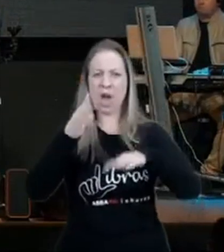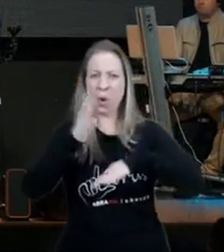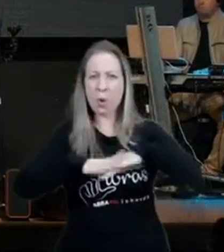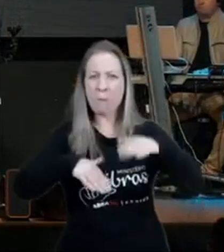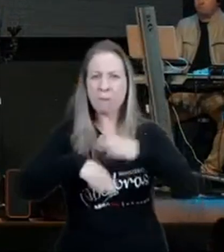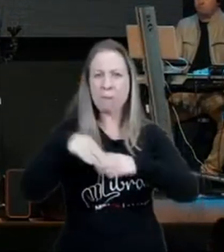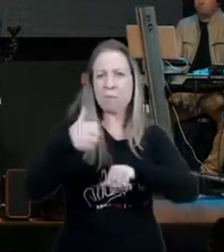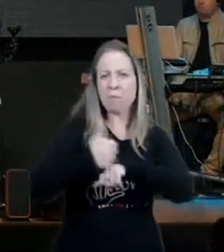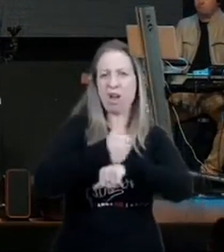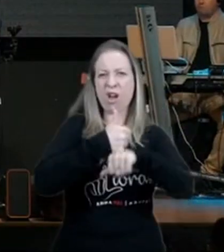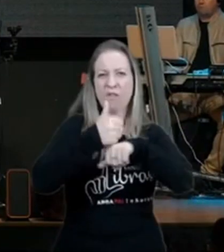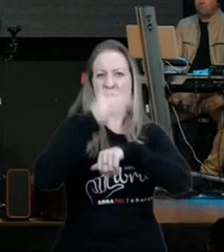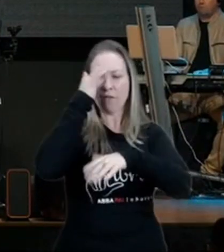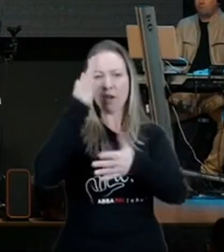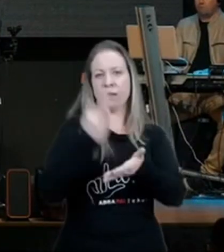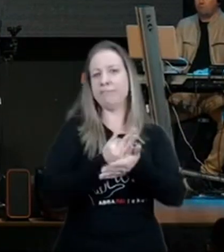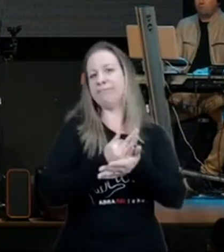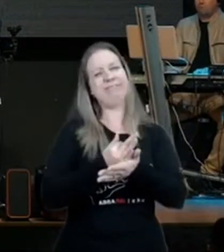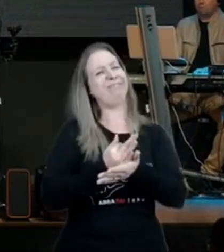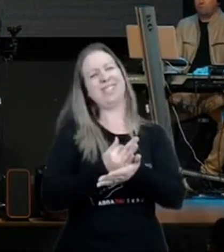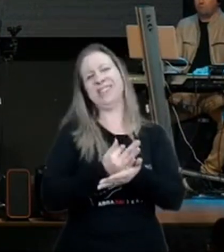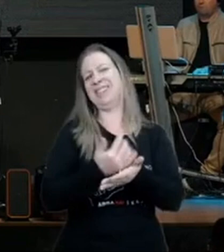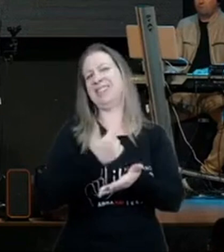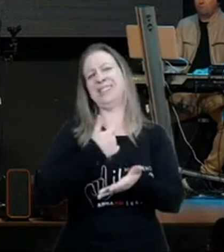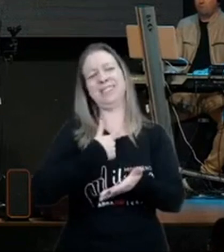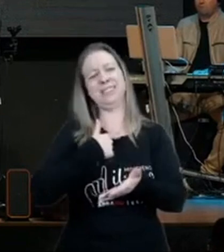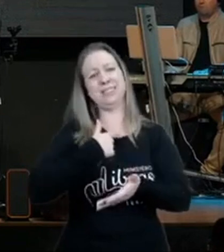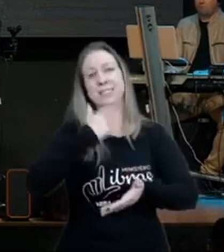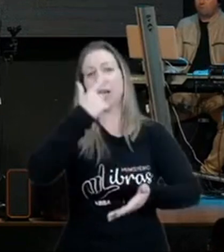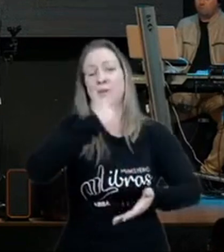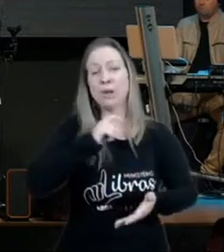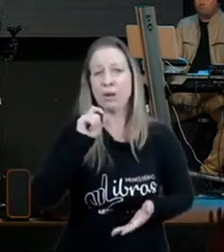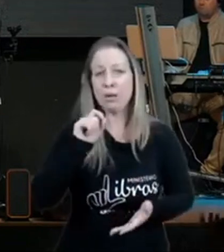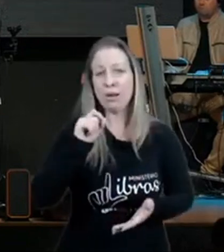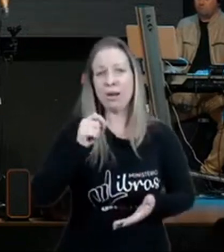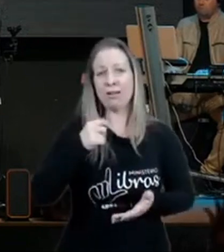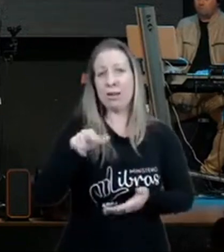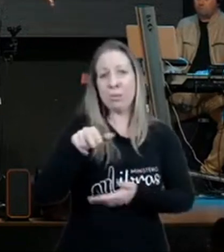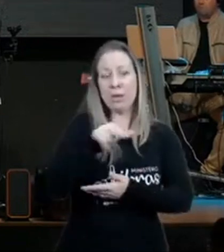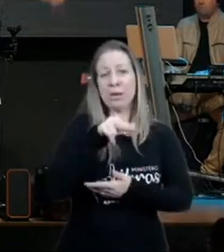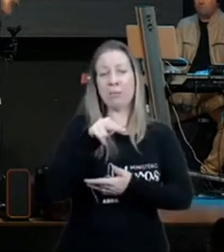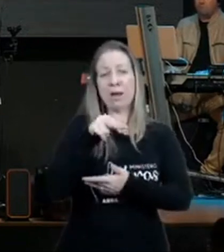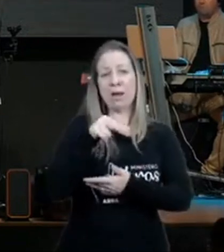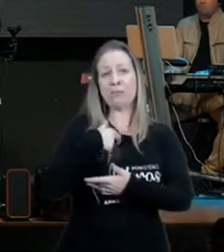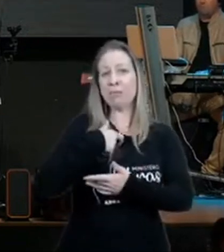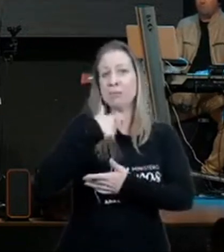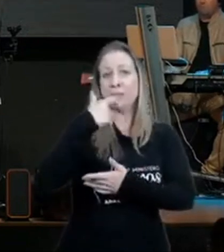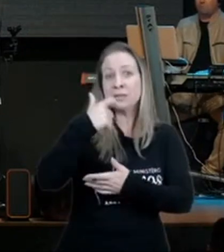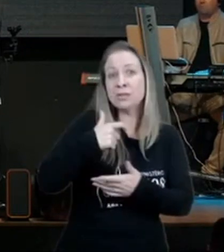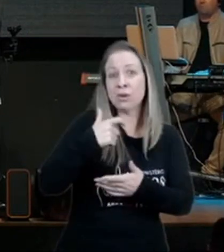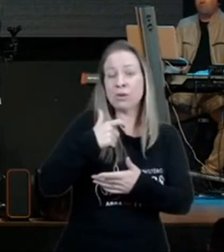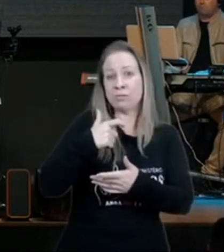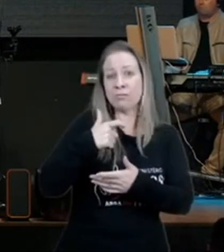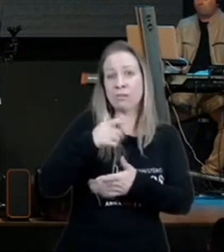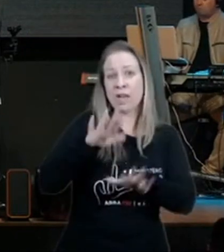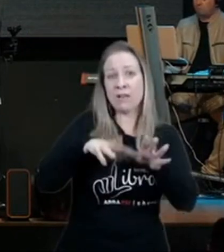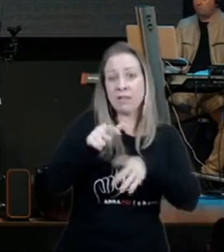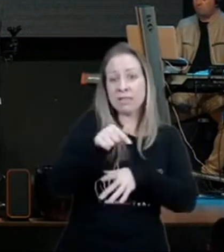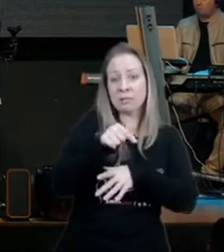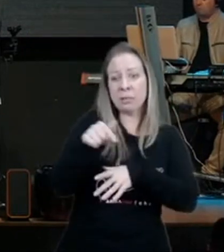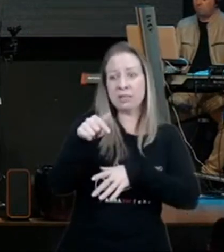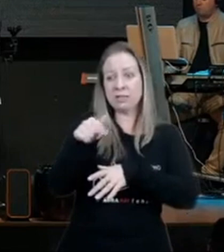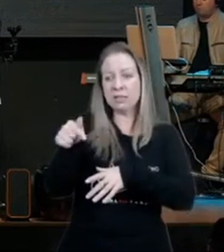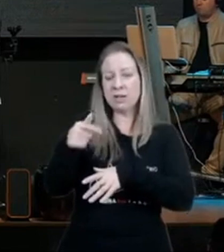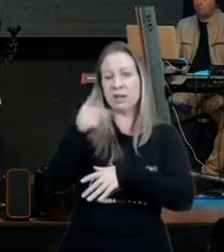eu sou pastor, eu sou irmão, eu preciso chorar com os que choram, só que a gente faz um velório por semana, dois por semana, e aí você